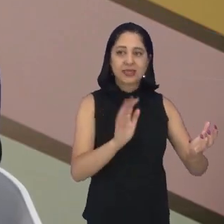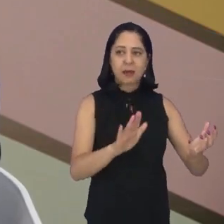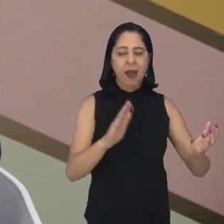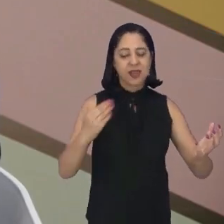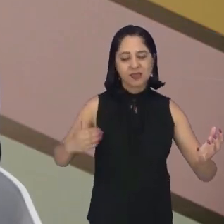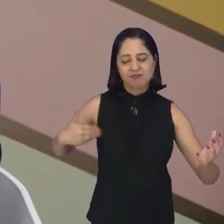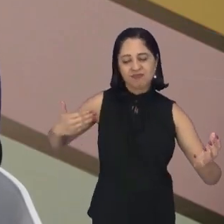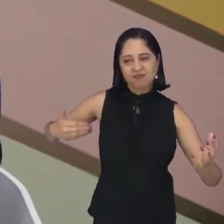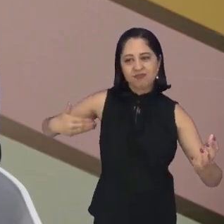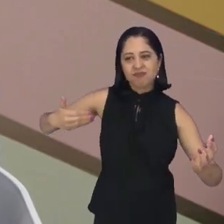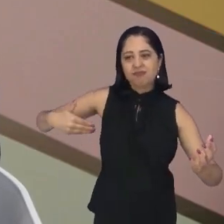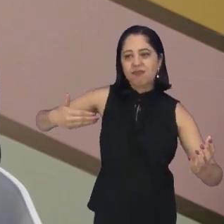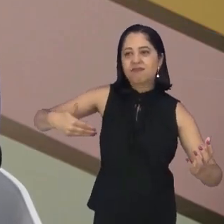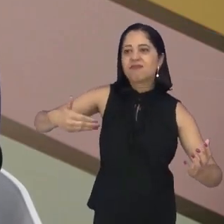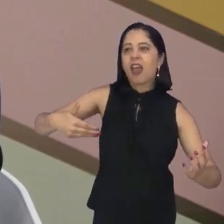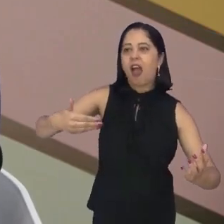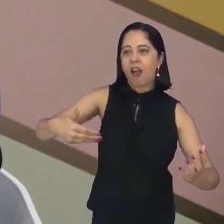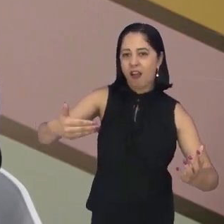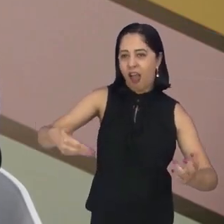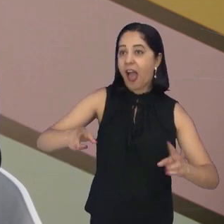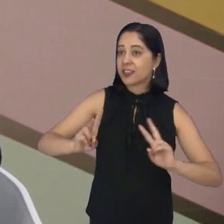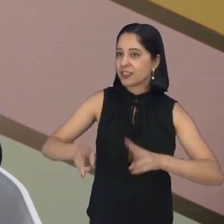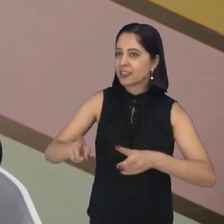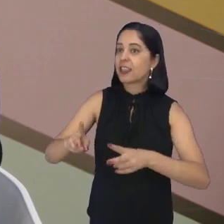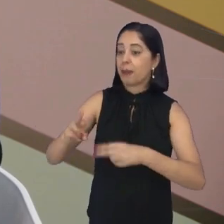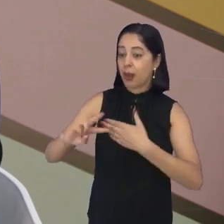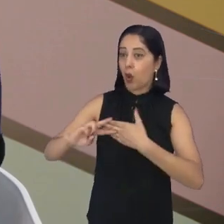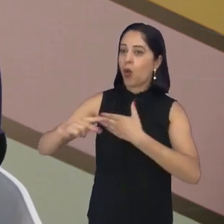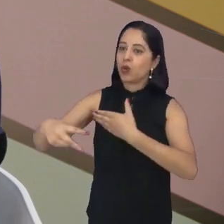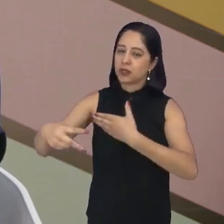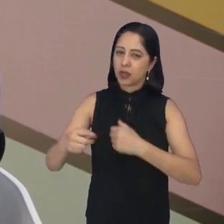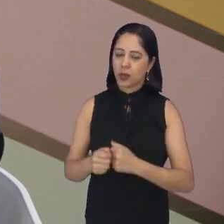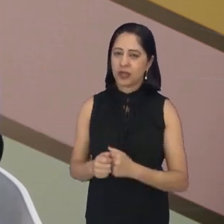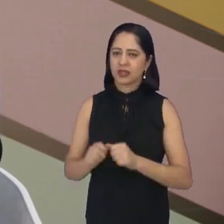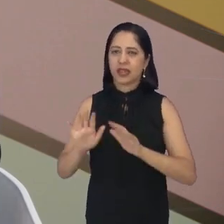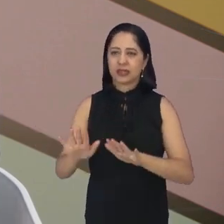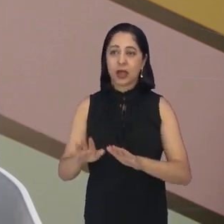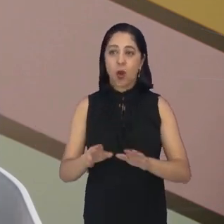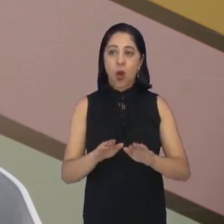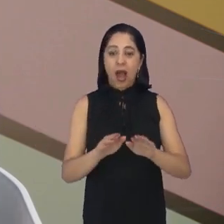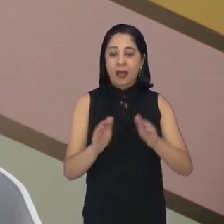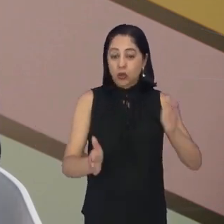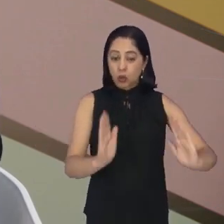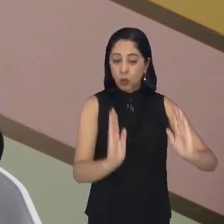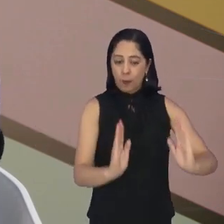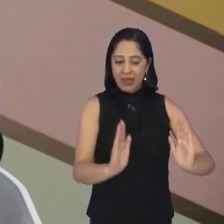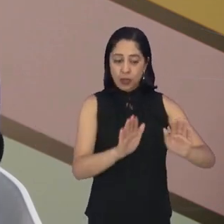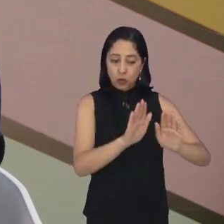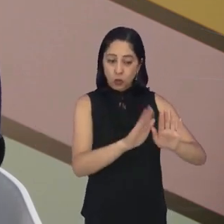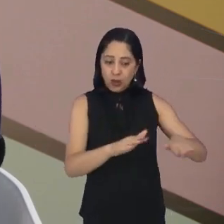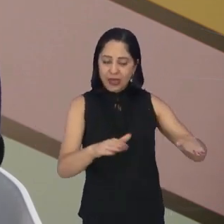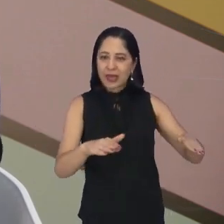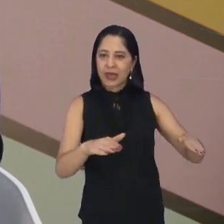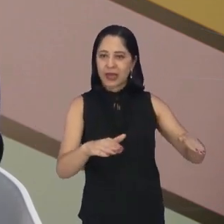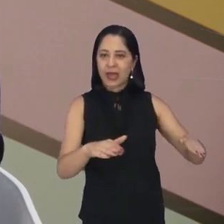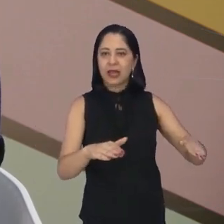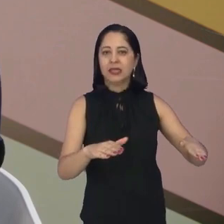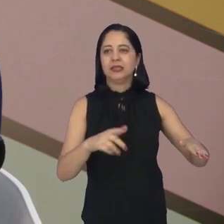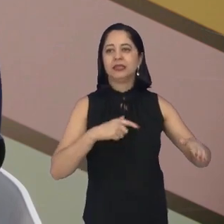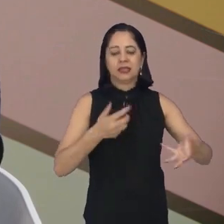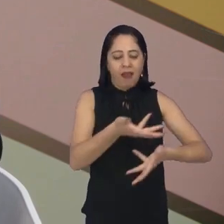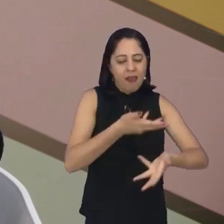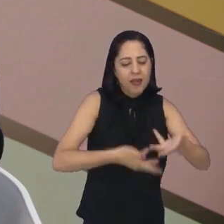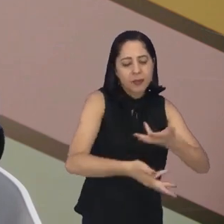caminha na nossa vida adulta sob o chão da infância. Então, aquilo que é semeado na infância, o ambiente, os